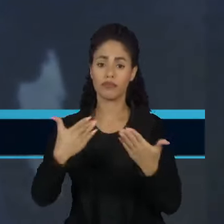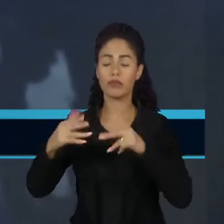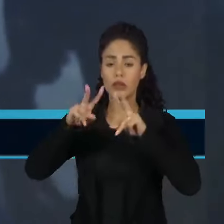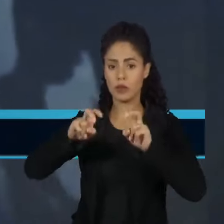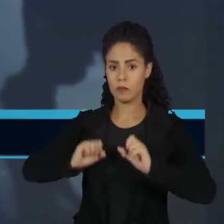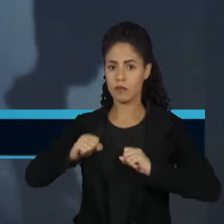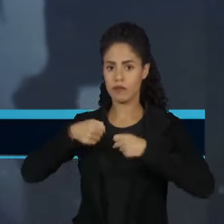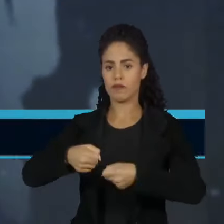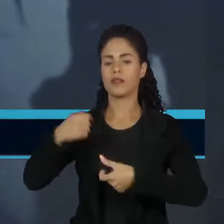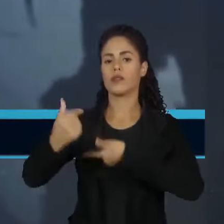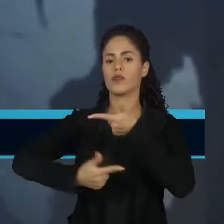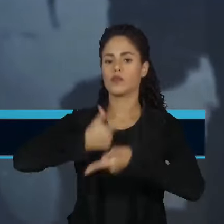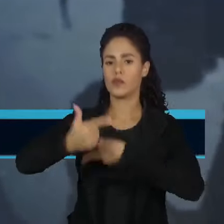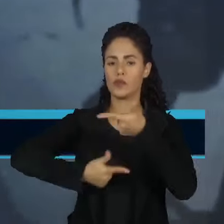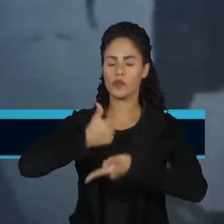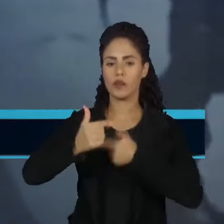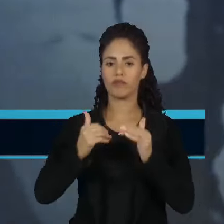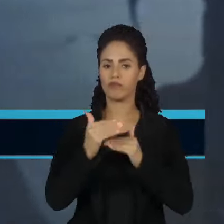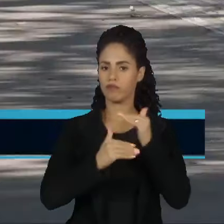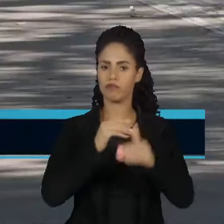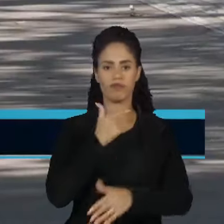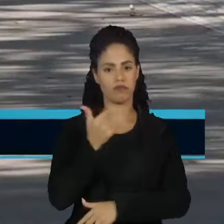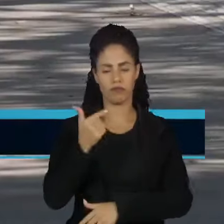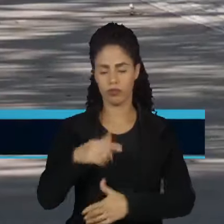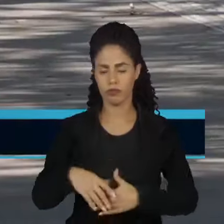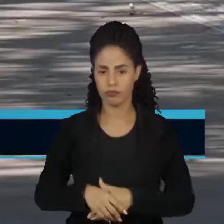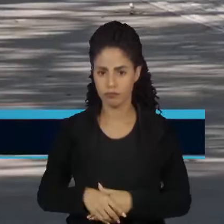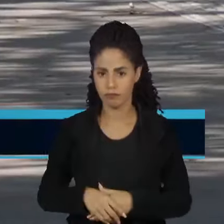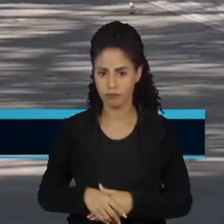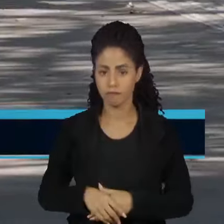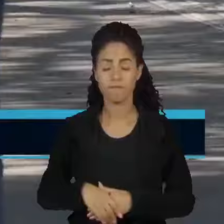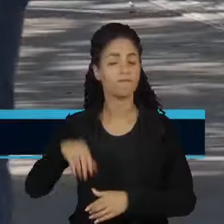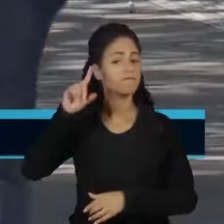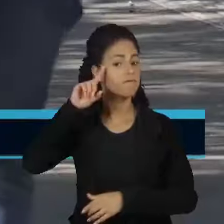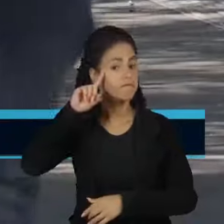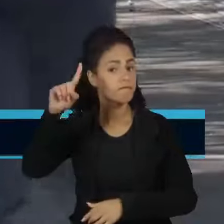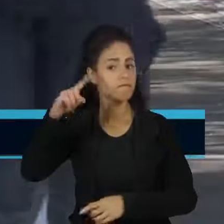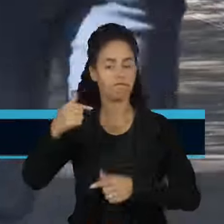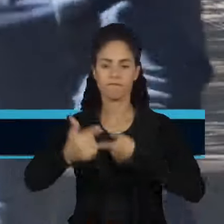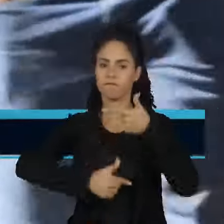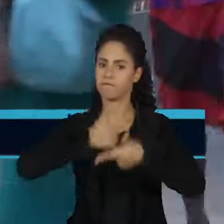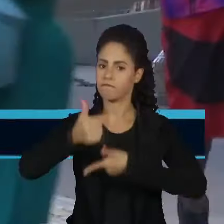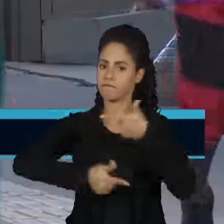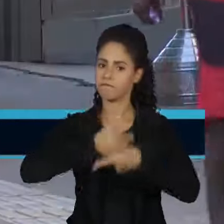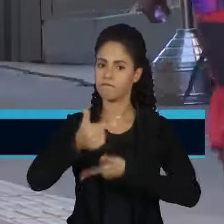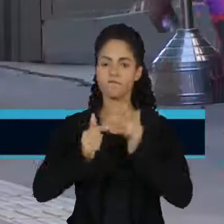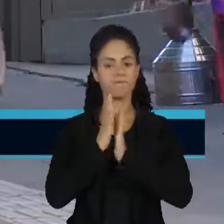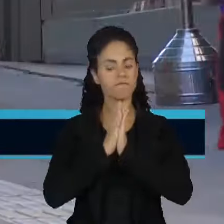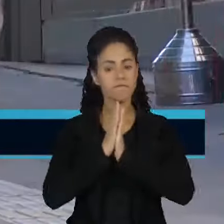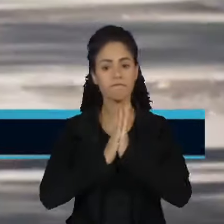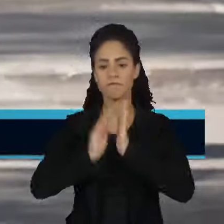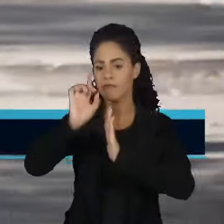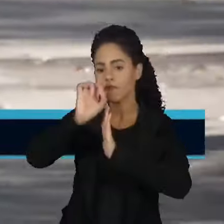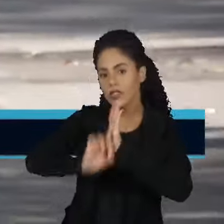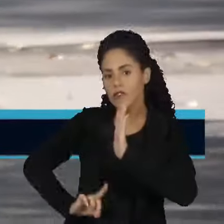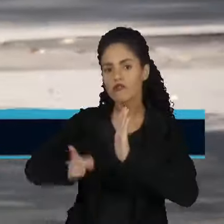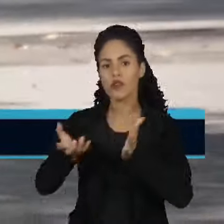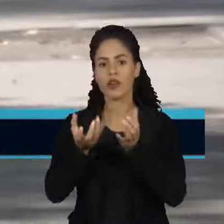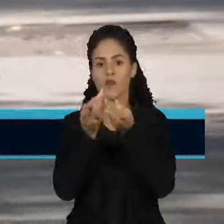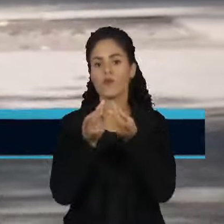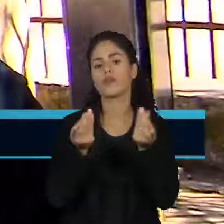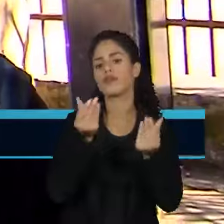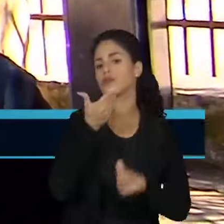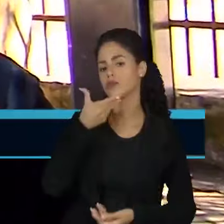trabalhadores seguem sem grandes avanços. No Dia do Trabalhador, eles almejam direitos e condições